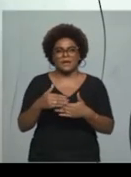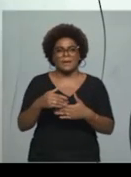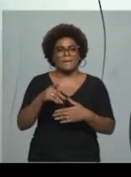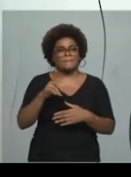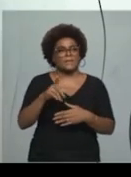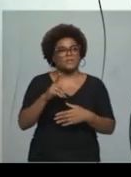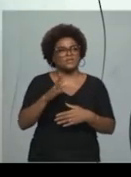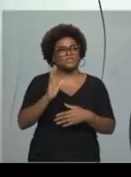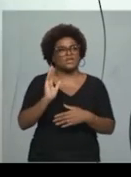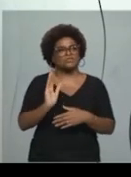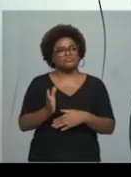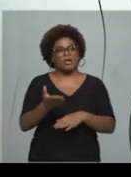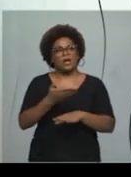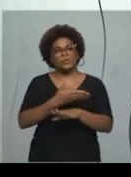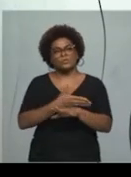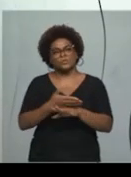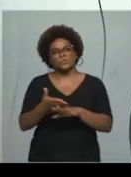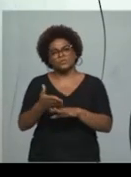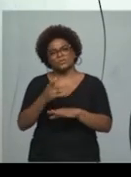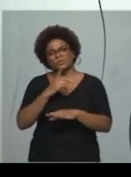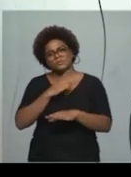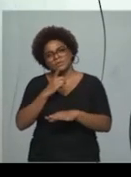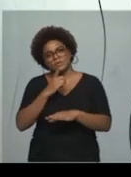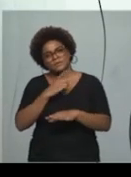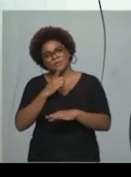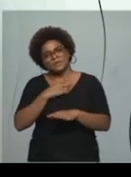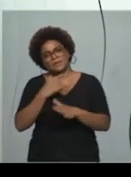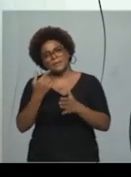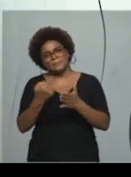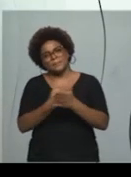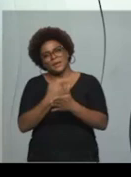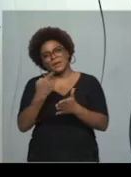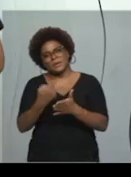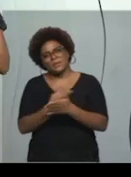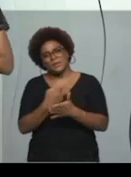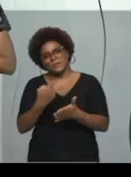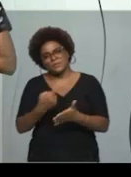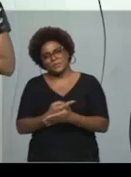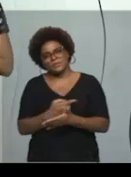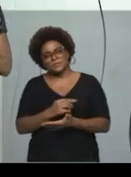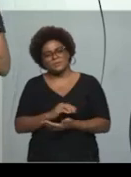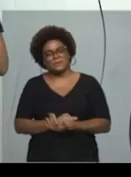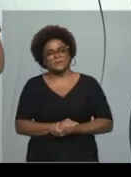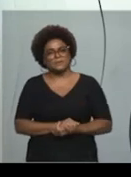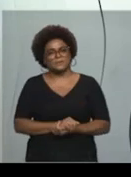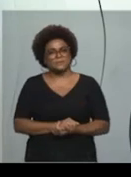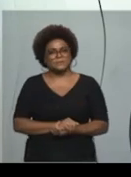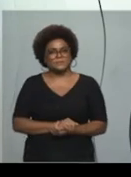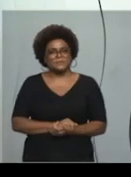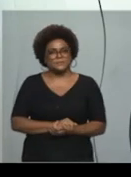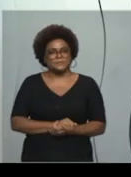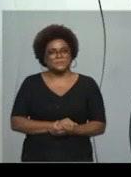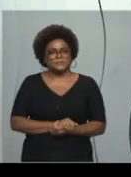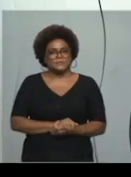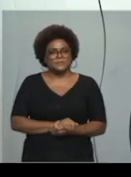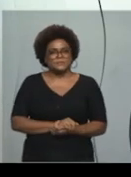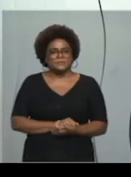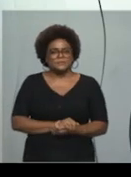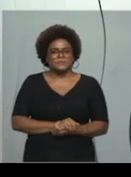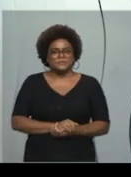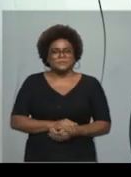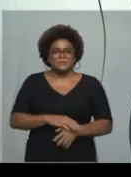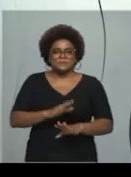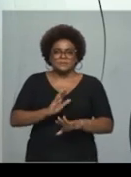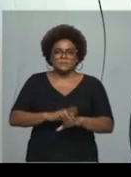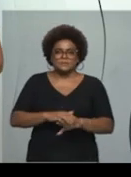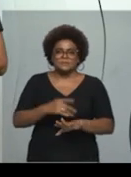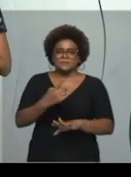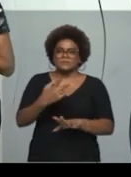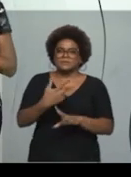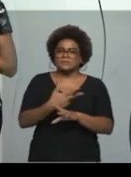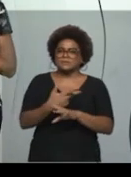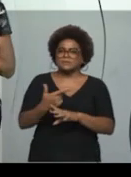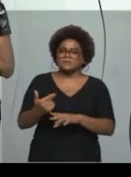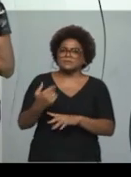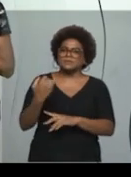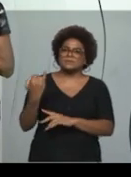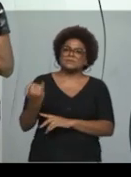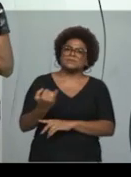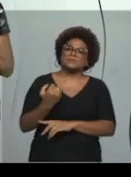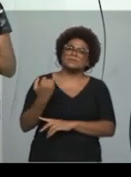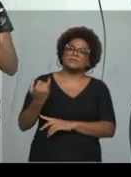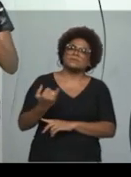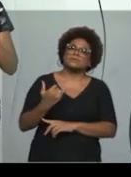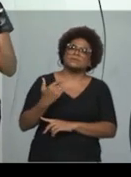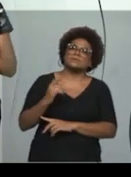familiarizando com essas questões. Outra coisa que é importante é também a questão